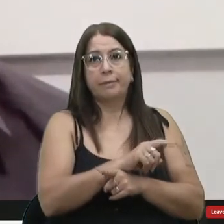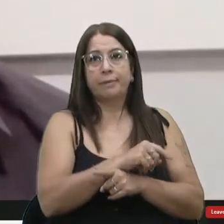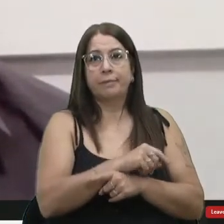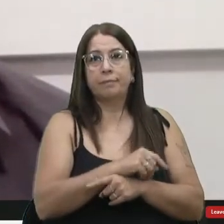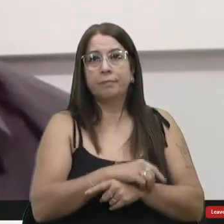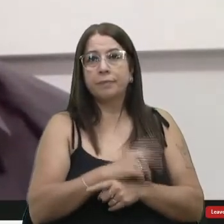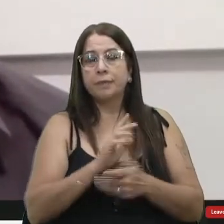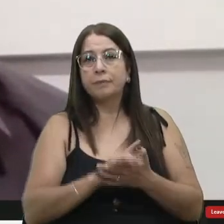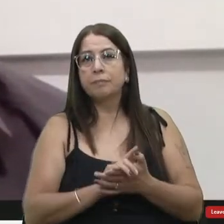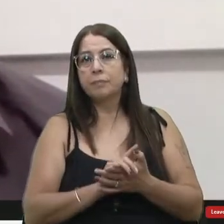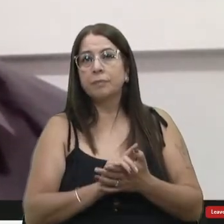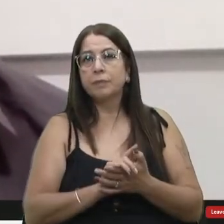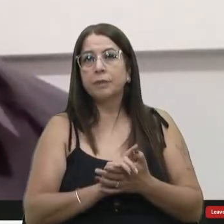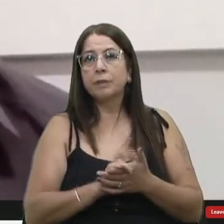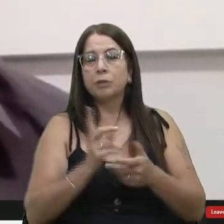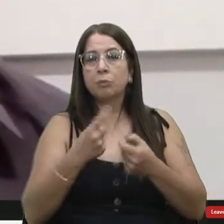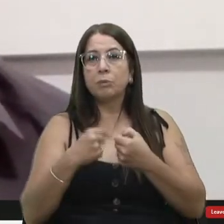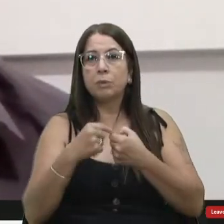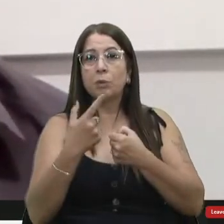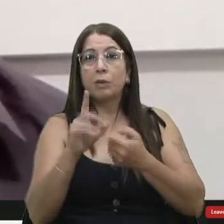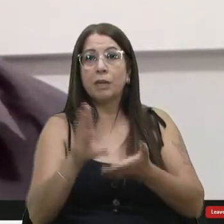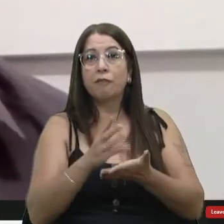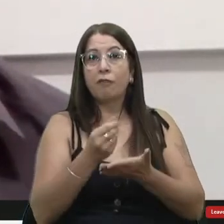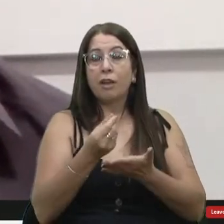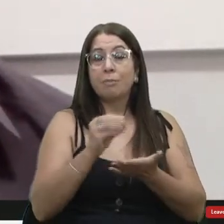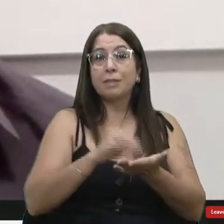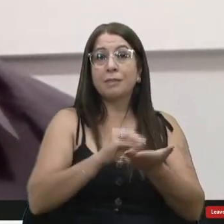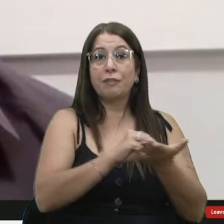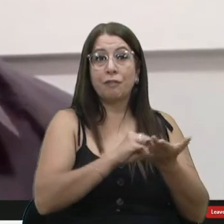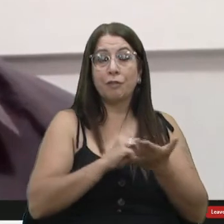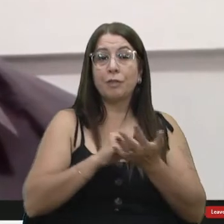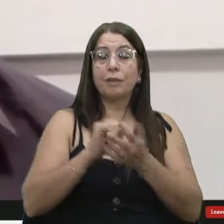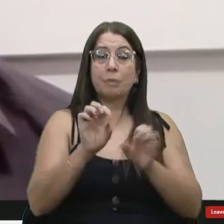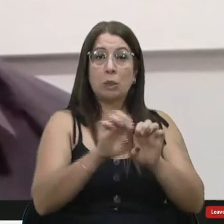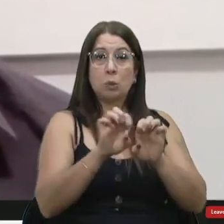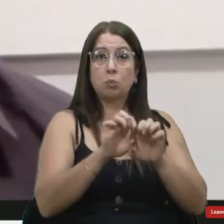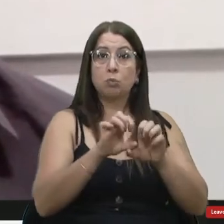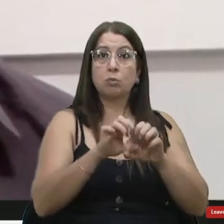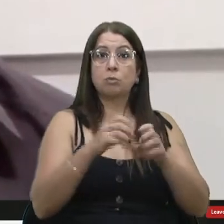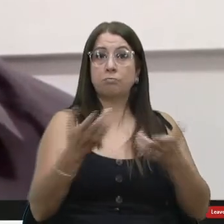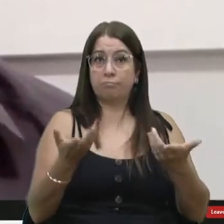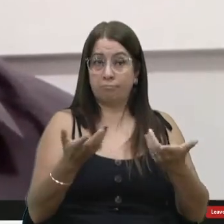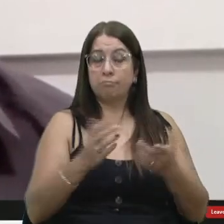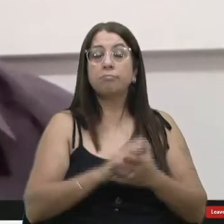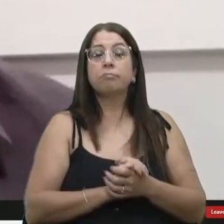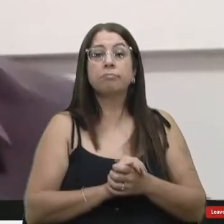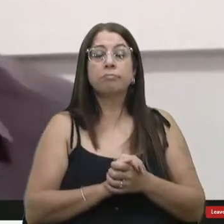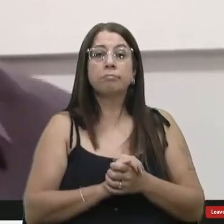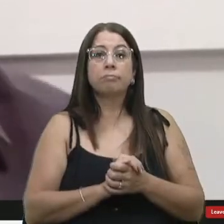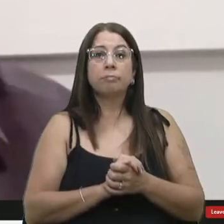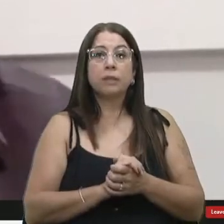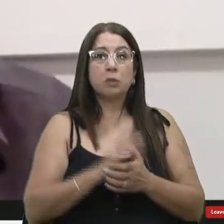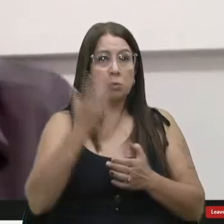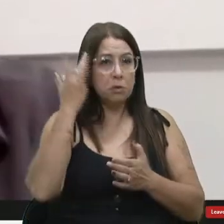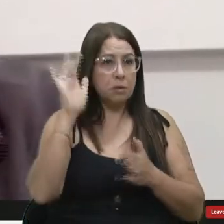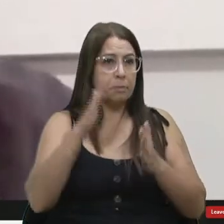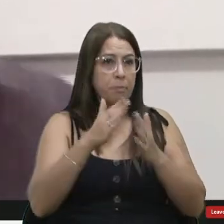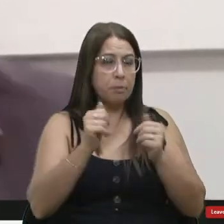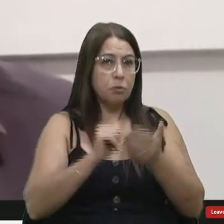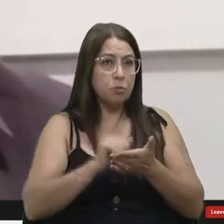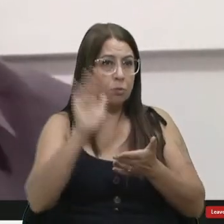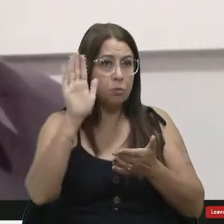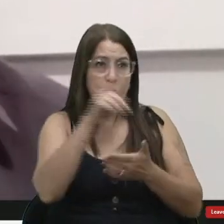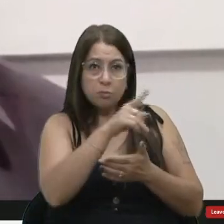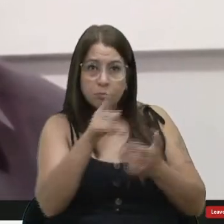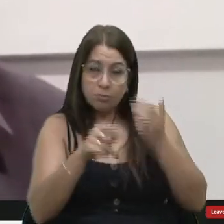vai se o município não tem verba suficiente pra fazer uma grande... uma infraestrutura, né? Mas eu não sei quem me pediu a parte, pois eu